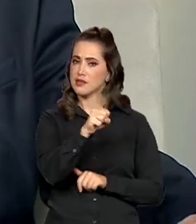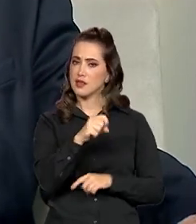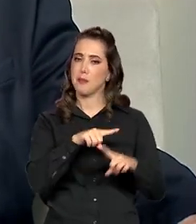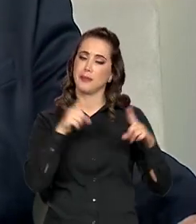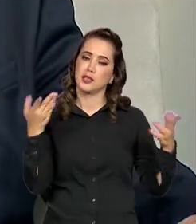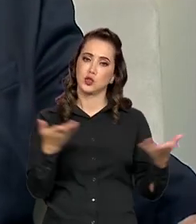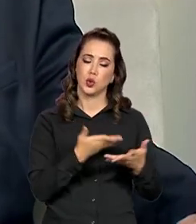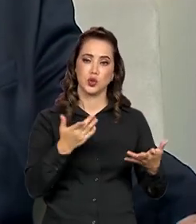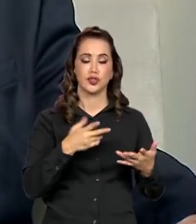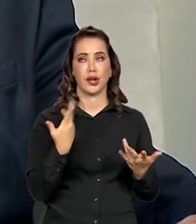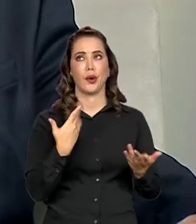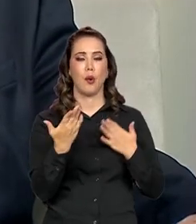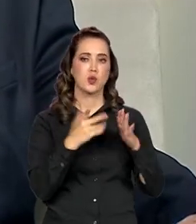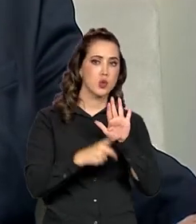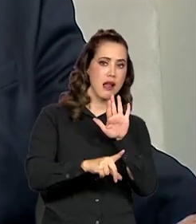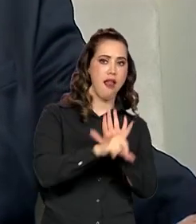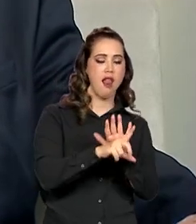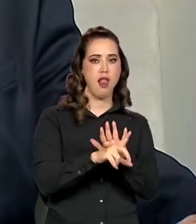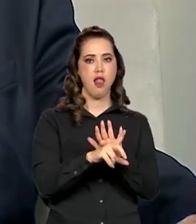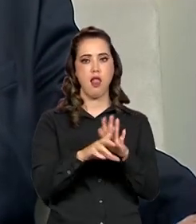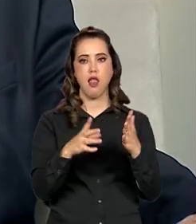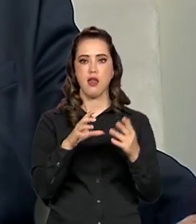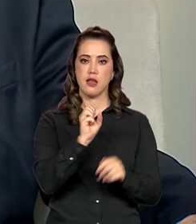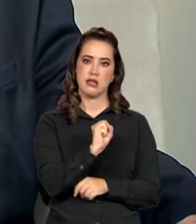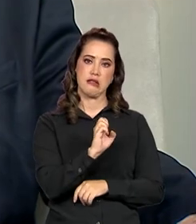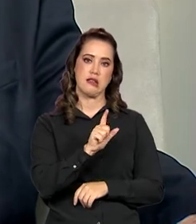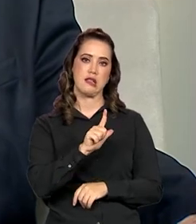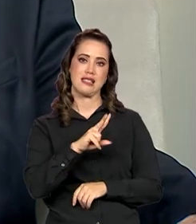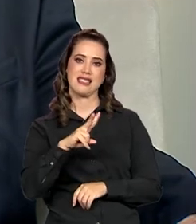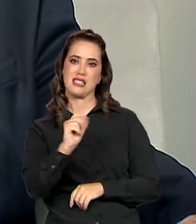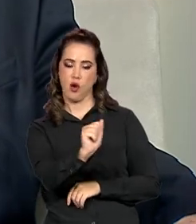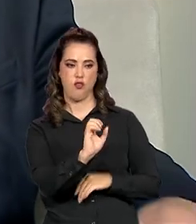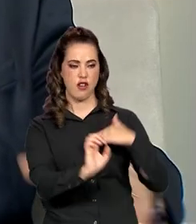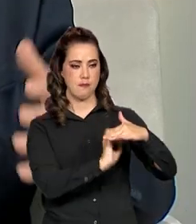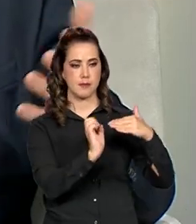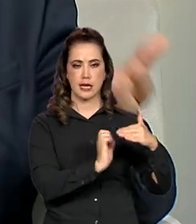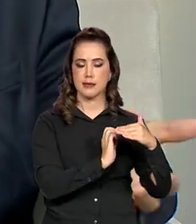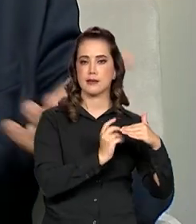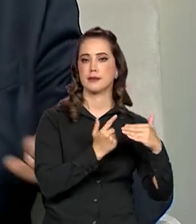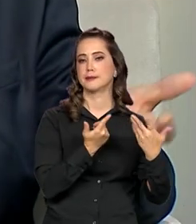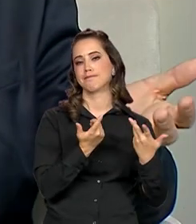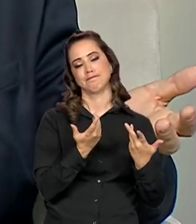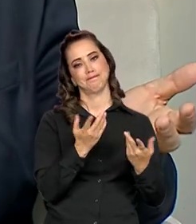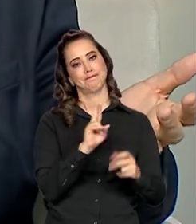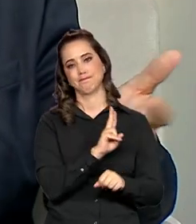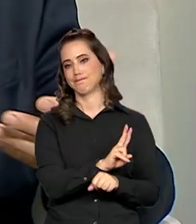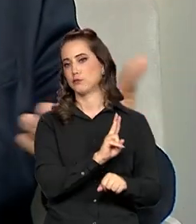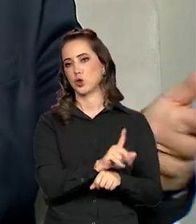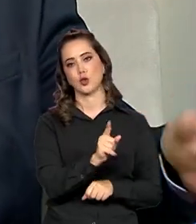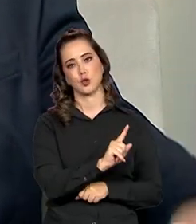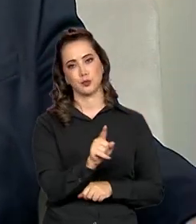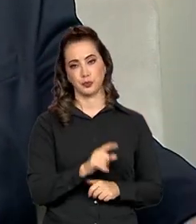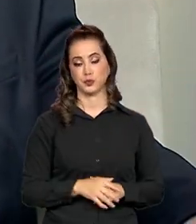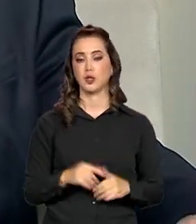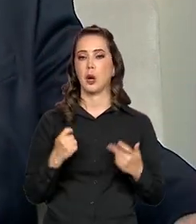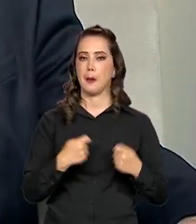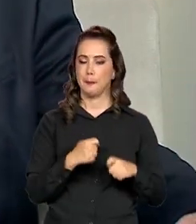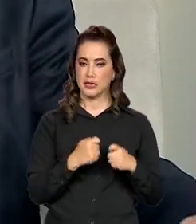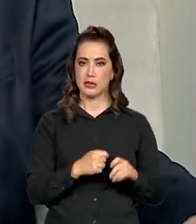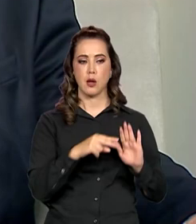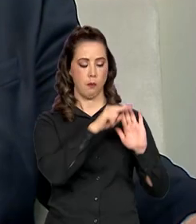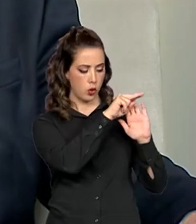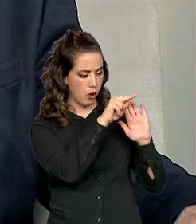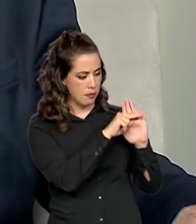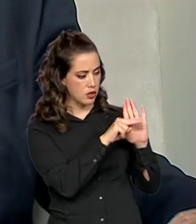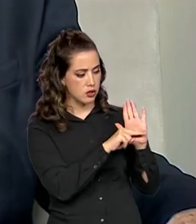é a lei da selva para essas empresas e nós precisamos, portanto, enquadrar. É um enquadramento legal,